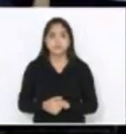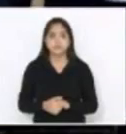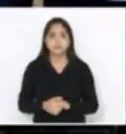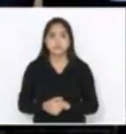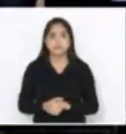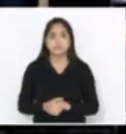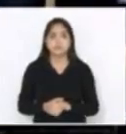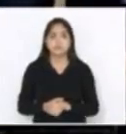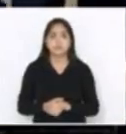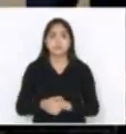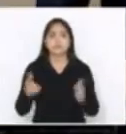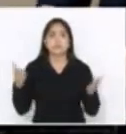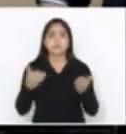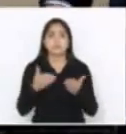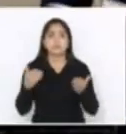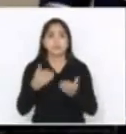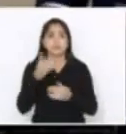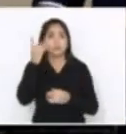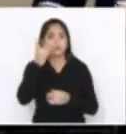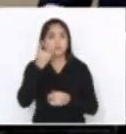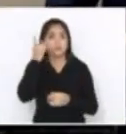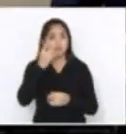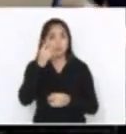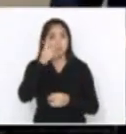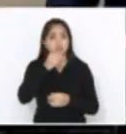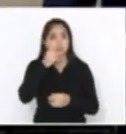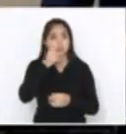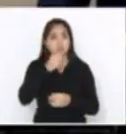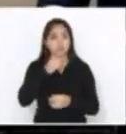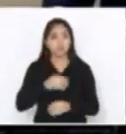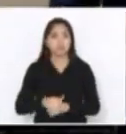Com a palavra o deputado Kennedy Nunes.